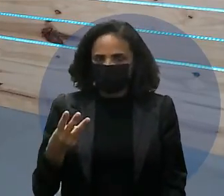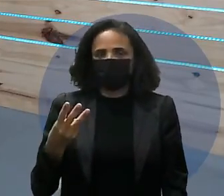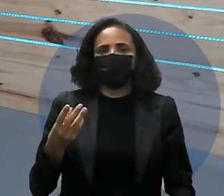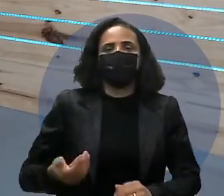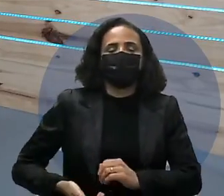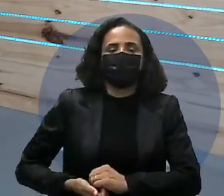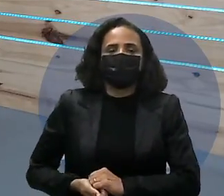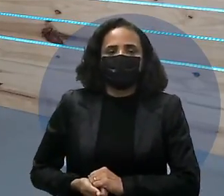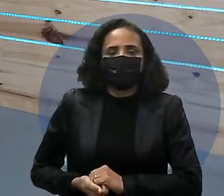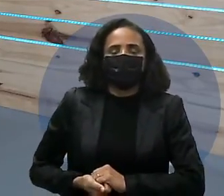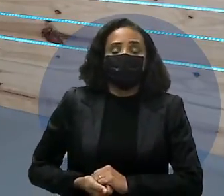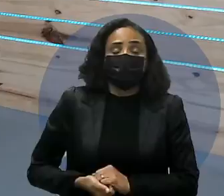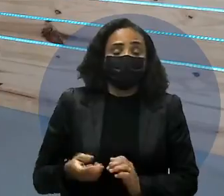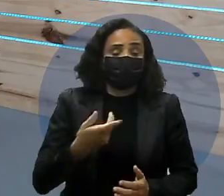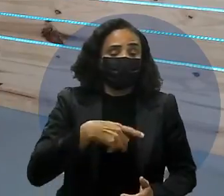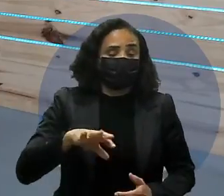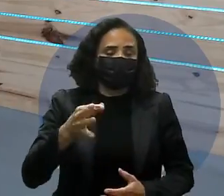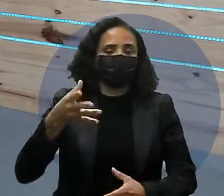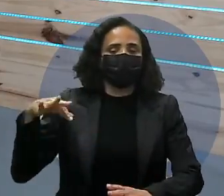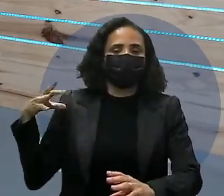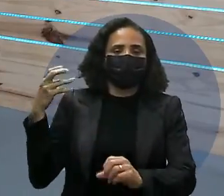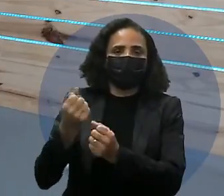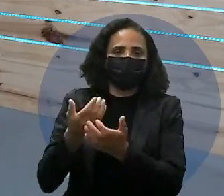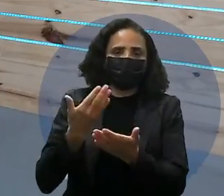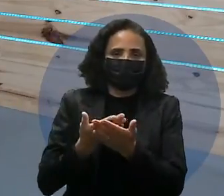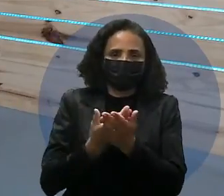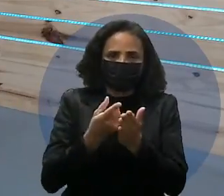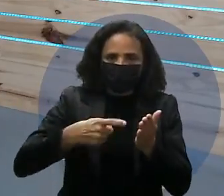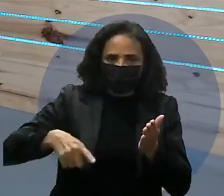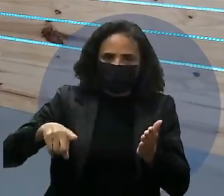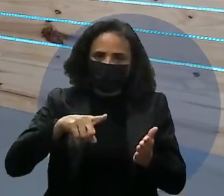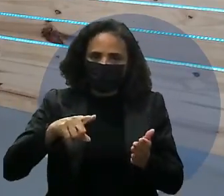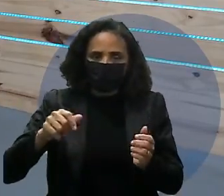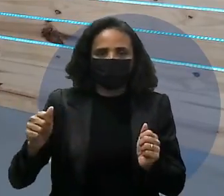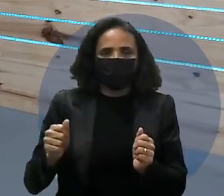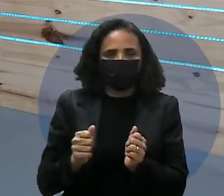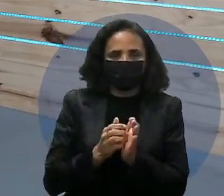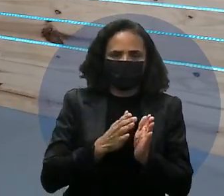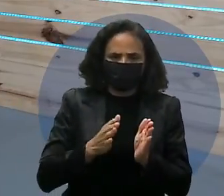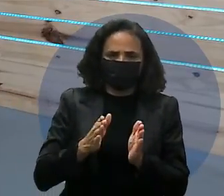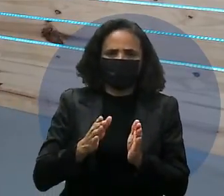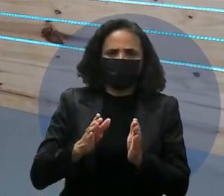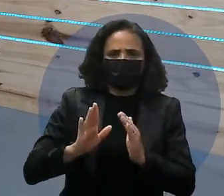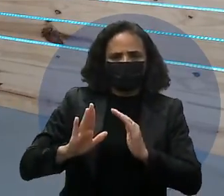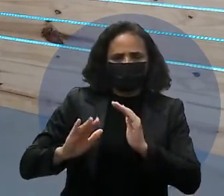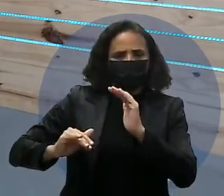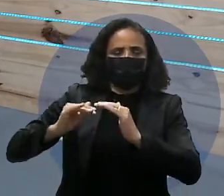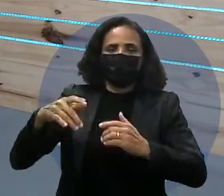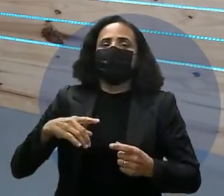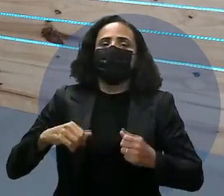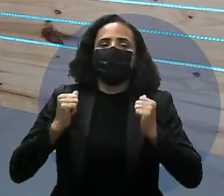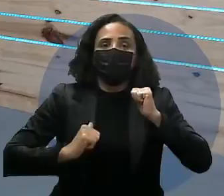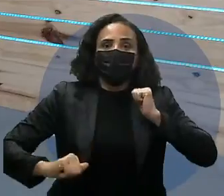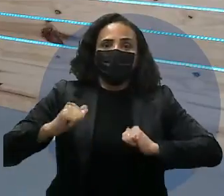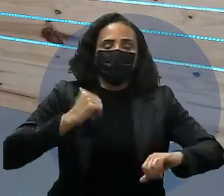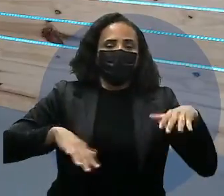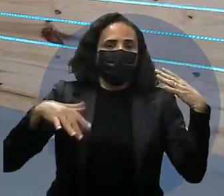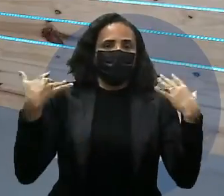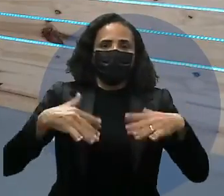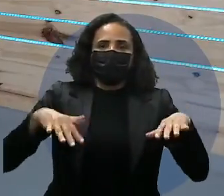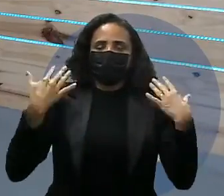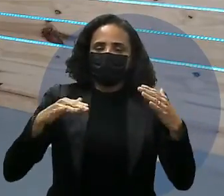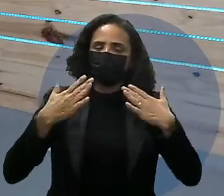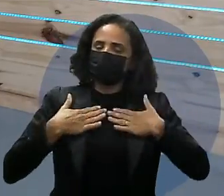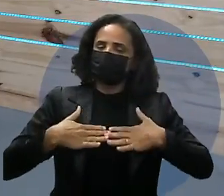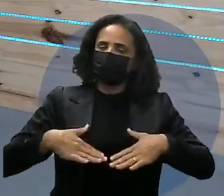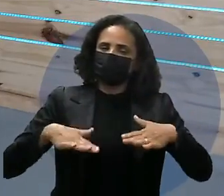Você que está aí nessa reta final, que está ali naquela ansiedade, fique mais